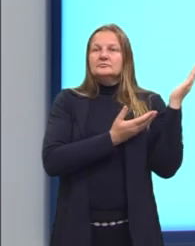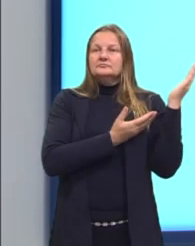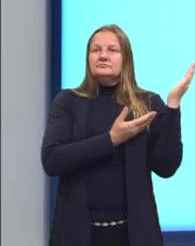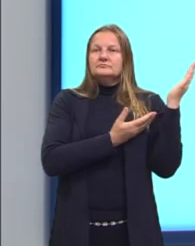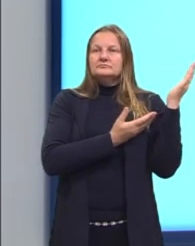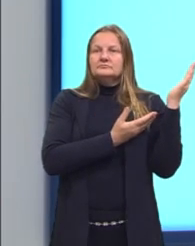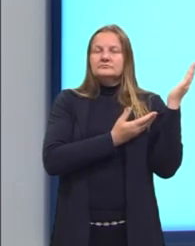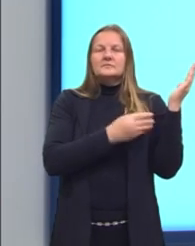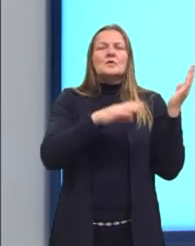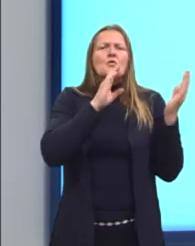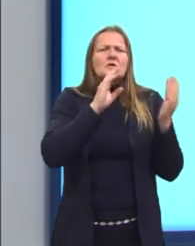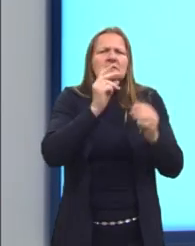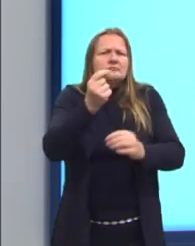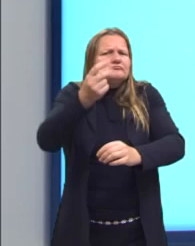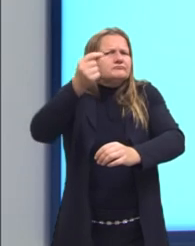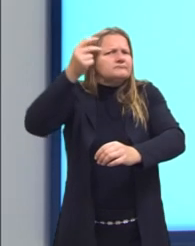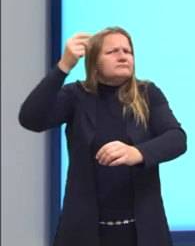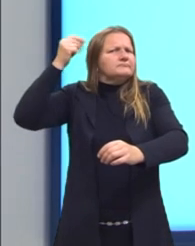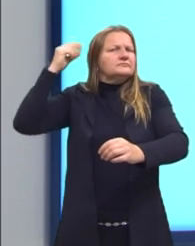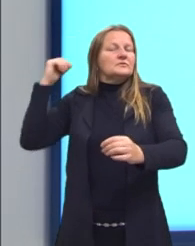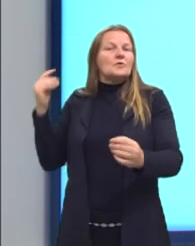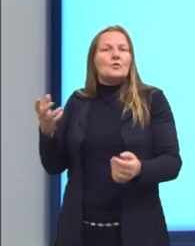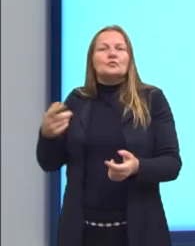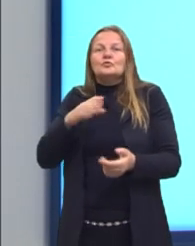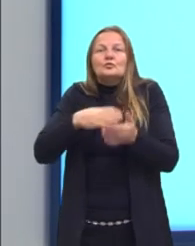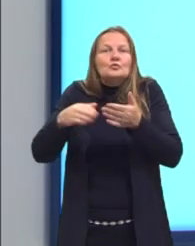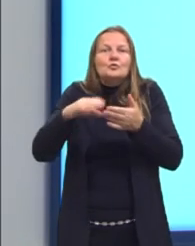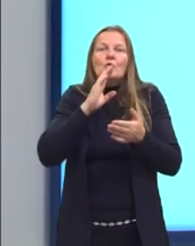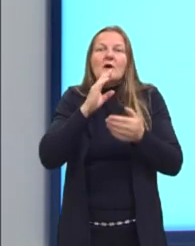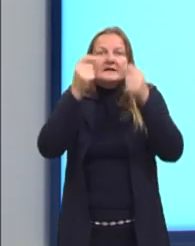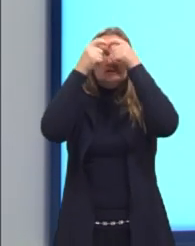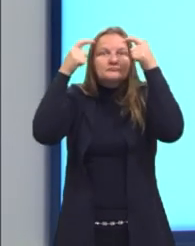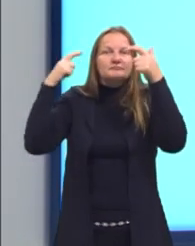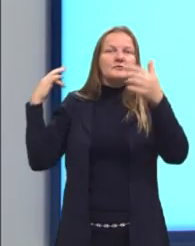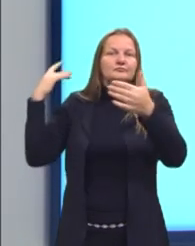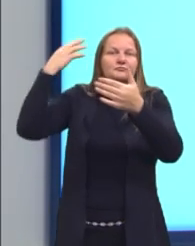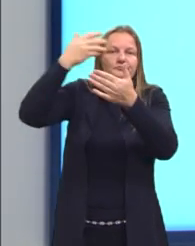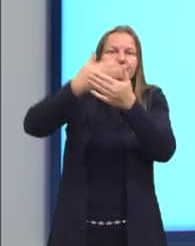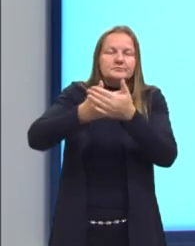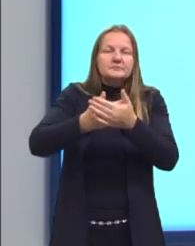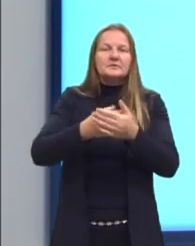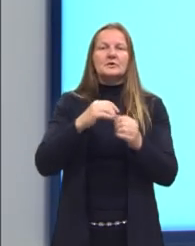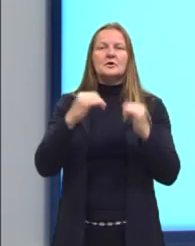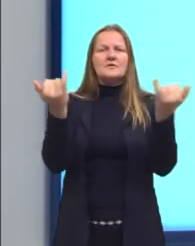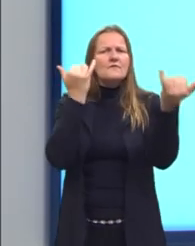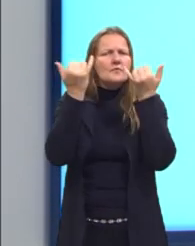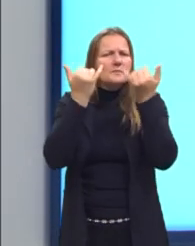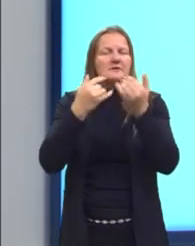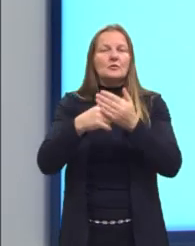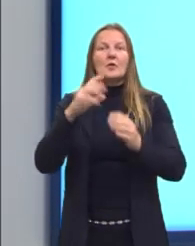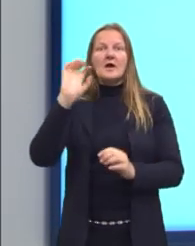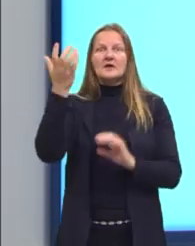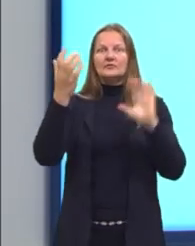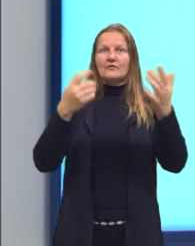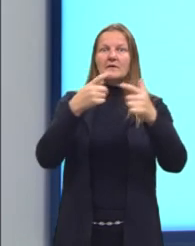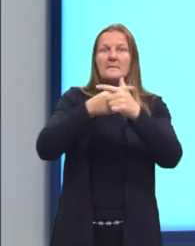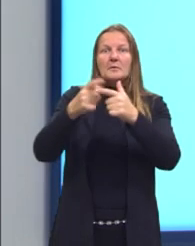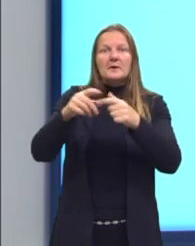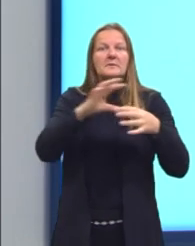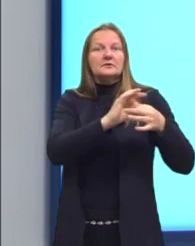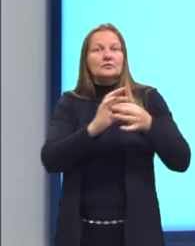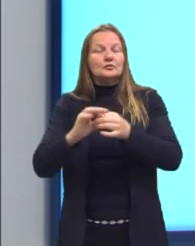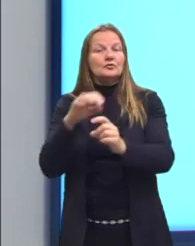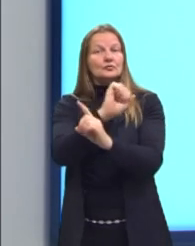conhecimentos sobre as linguagens dos sistemas de comunicação e informação para resolver problemas